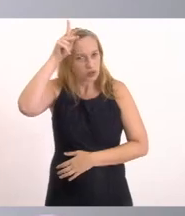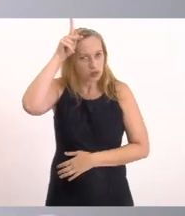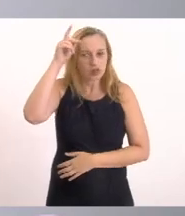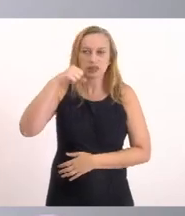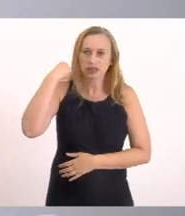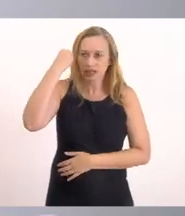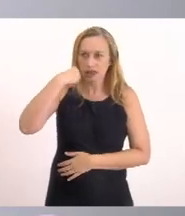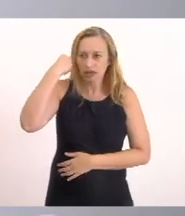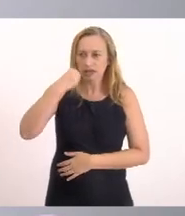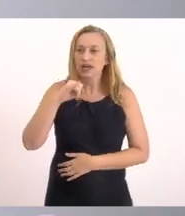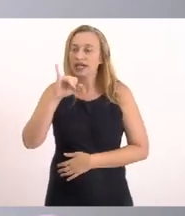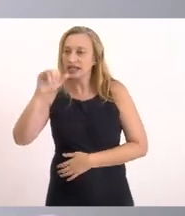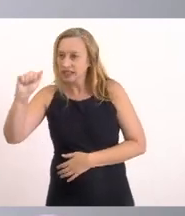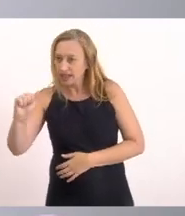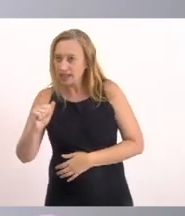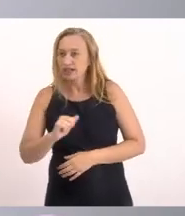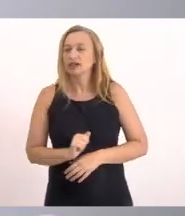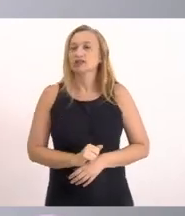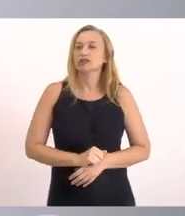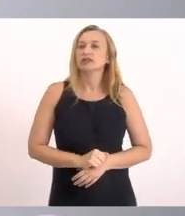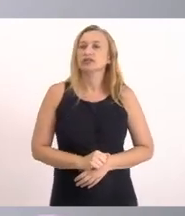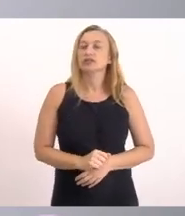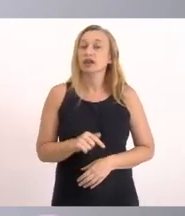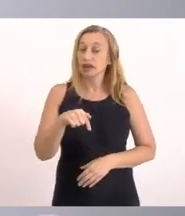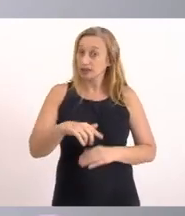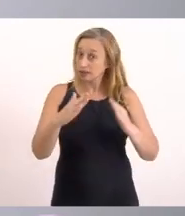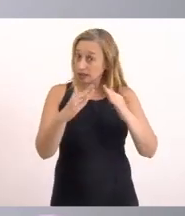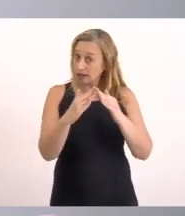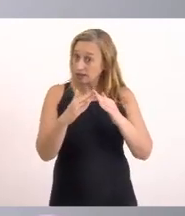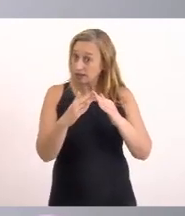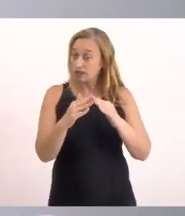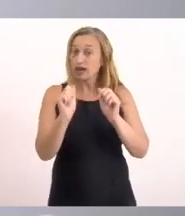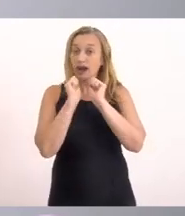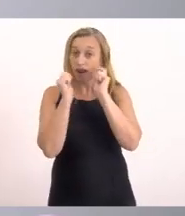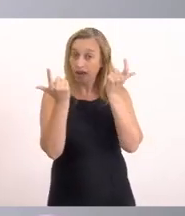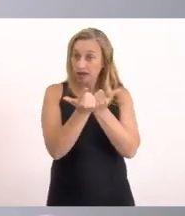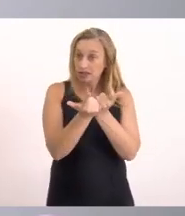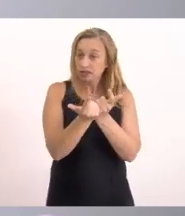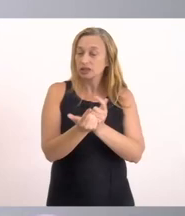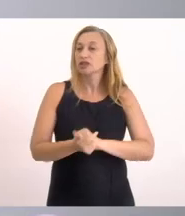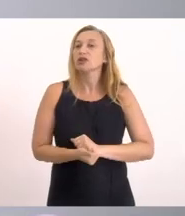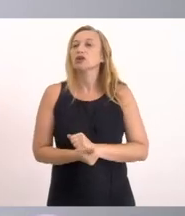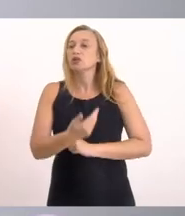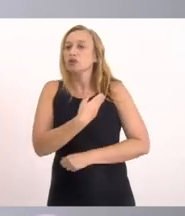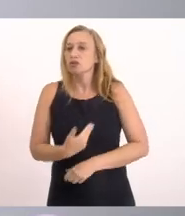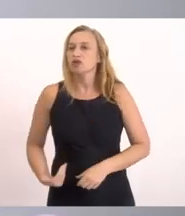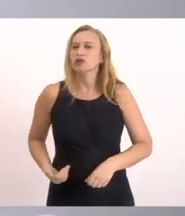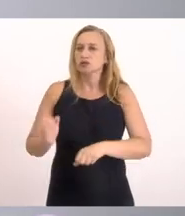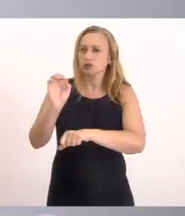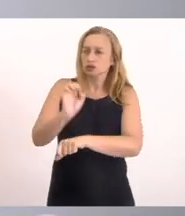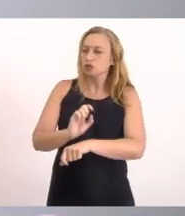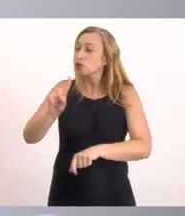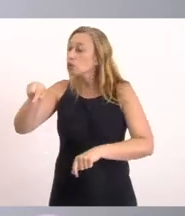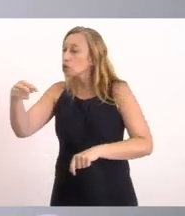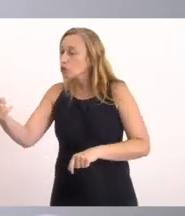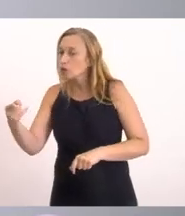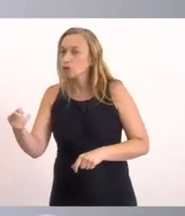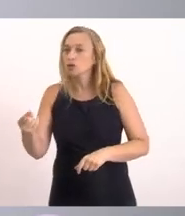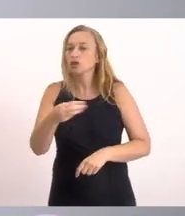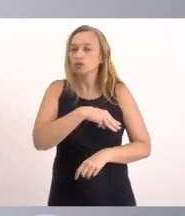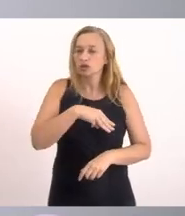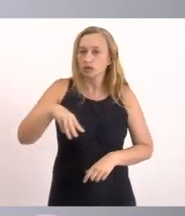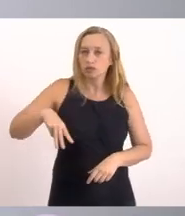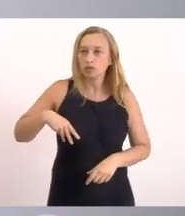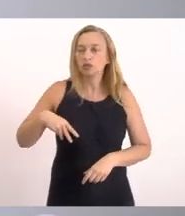O INEA Esta casa aqui A ALERJ O Governo do Estado Dentre outras Como o Ministério